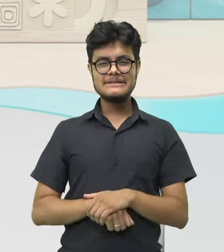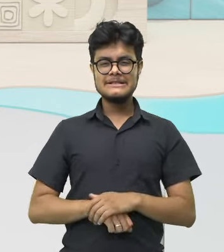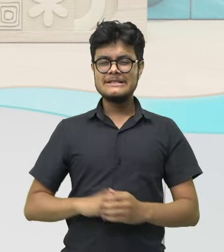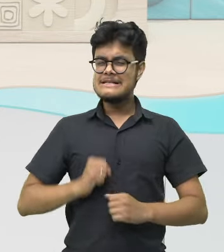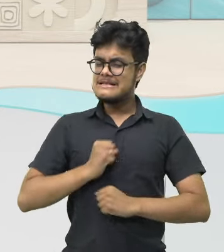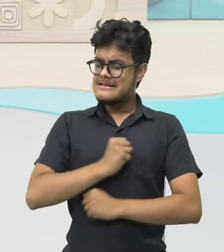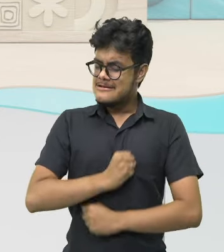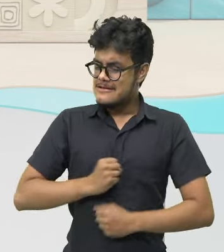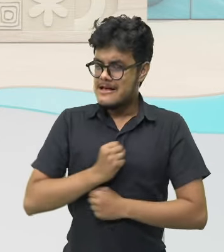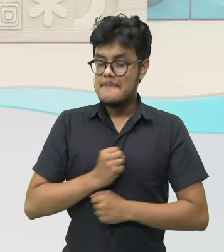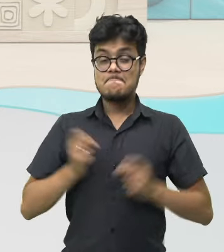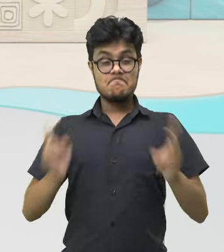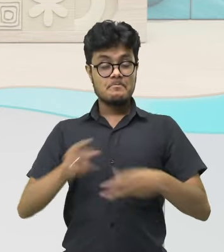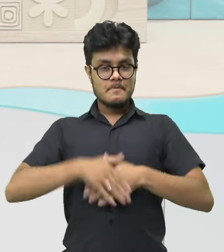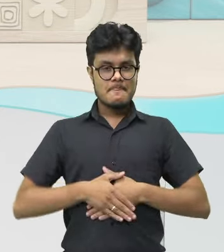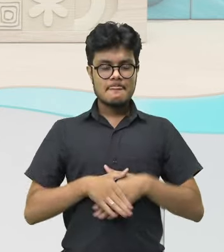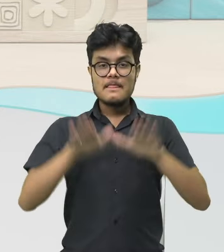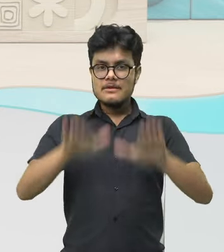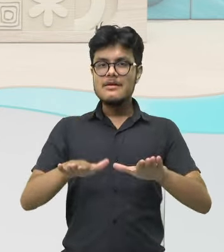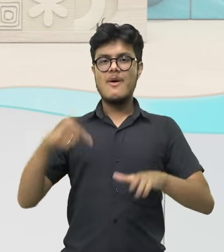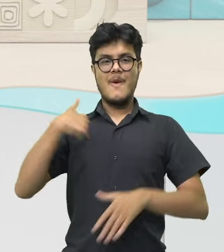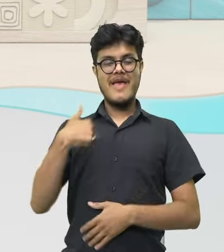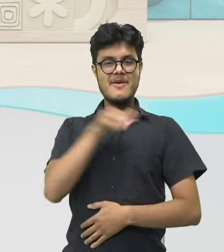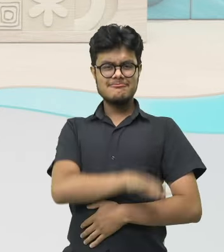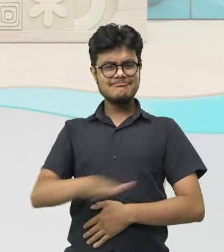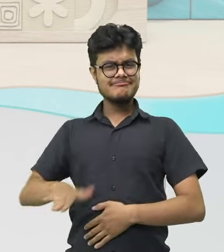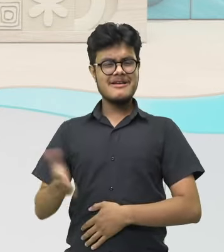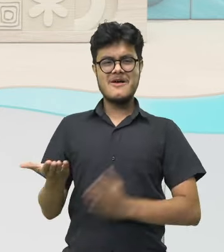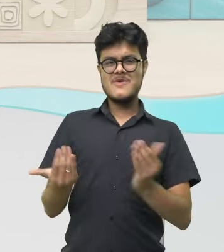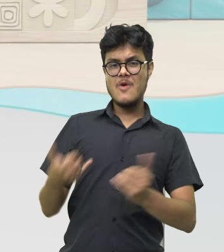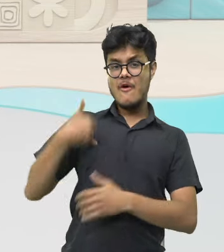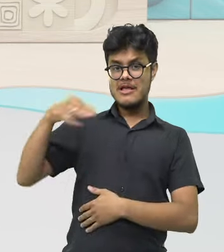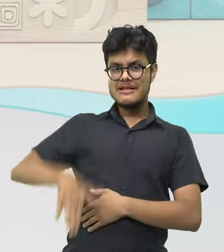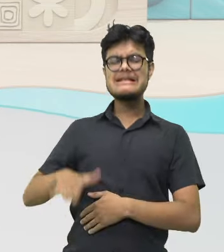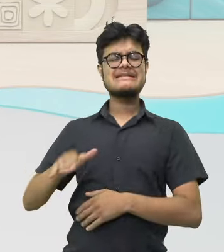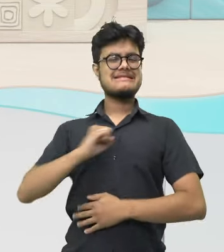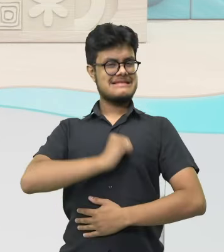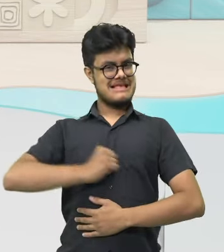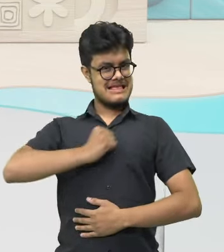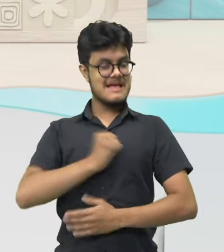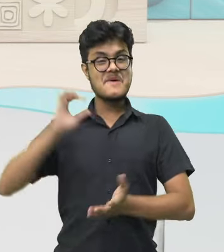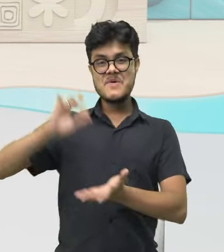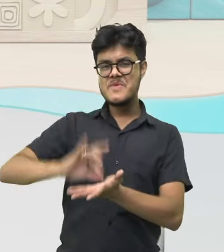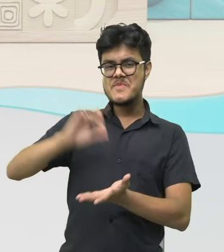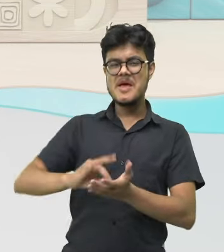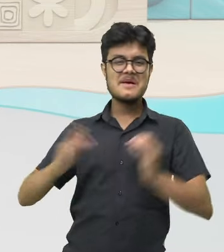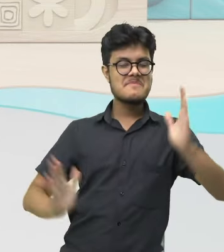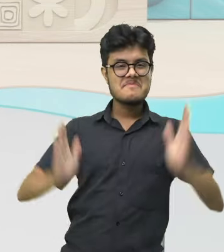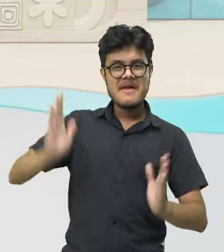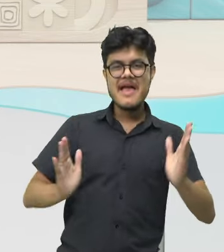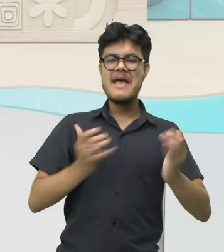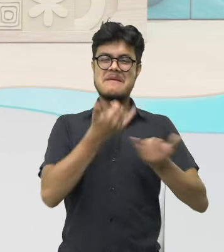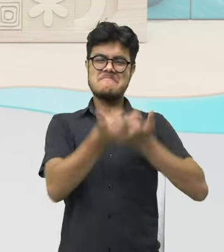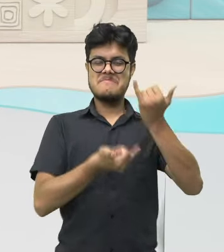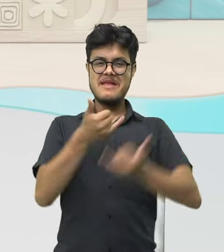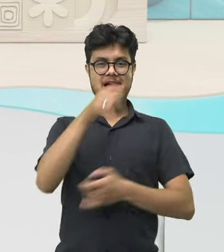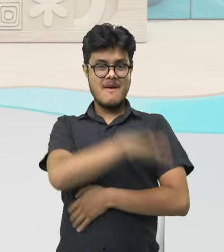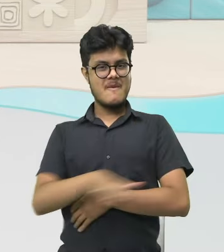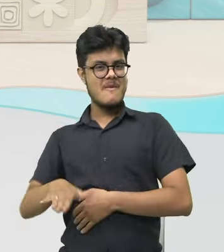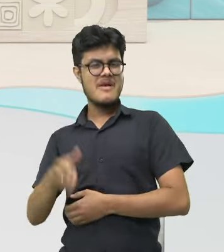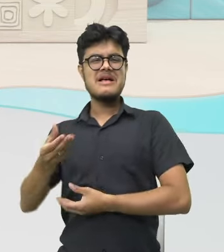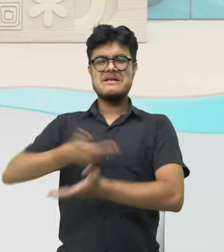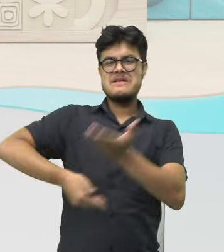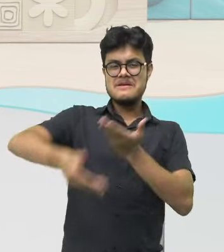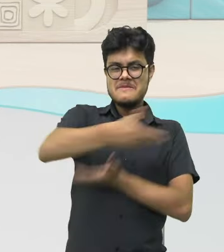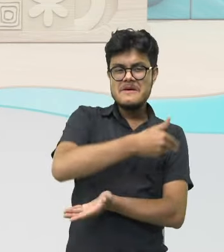Eita, saudade, certo? Eu tive uma infância muito boa, então eu tenho saudade dos meus momentos ali de criança, De